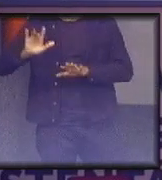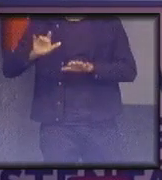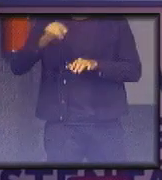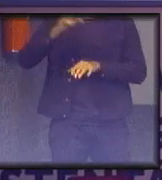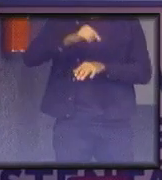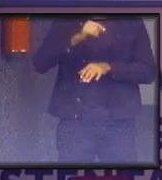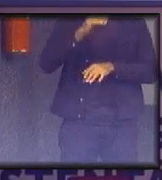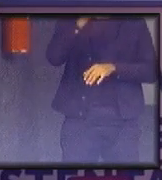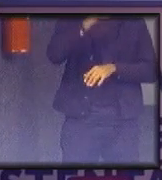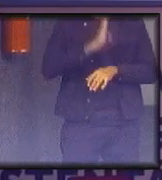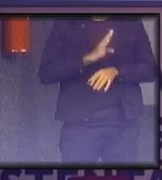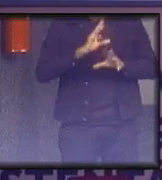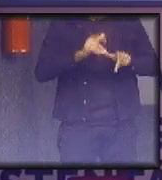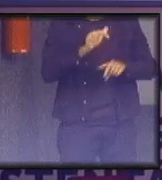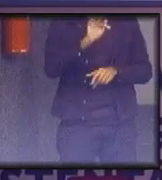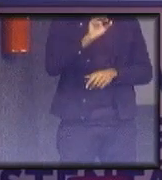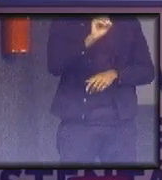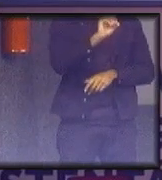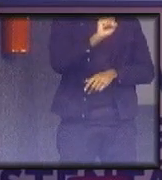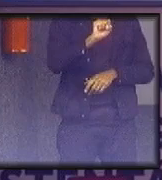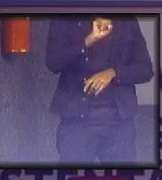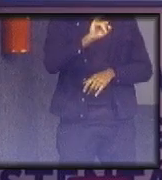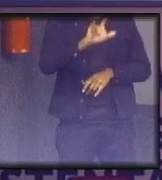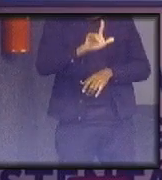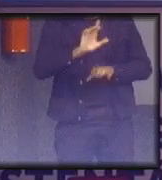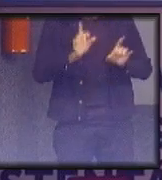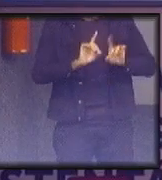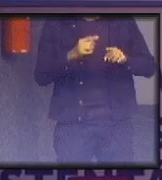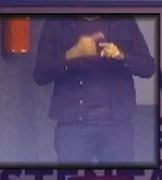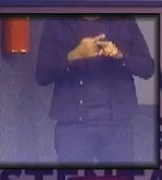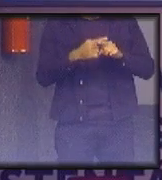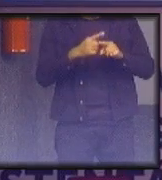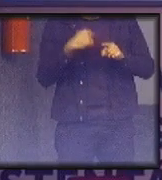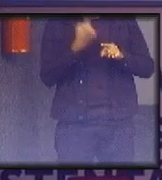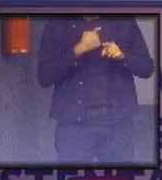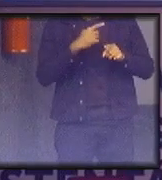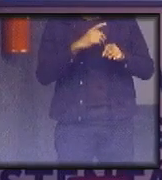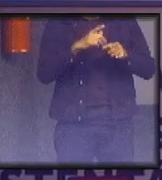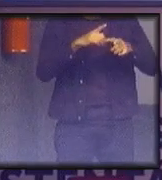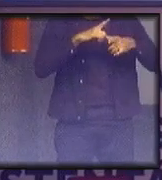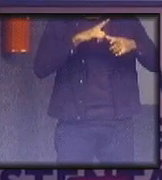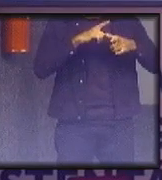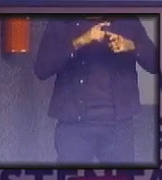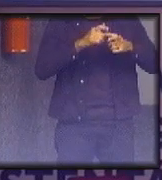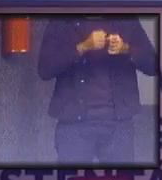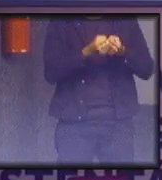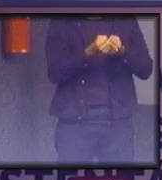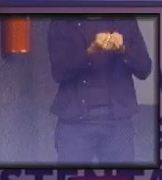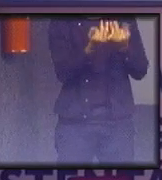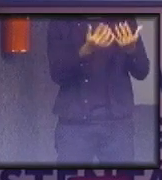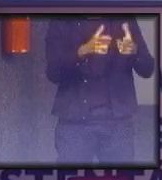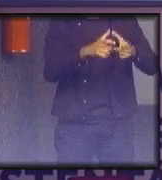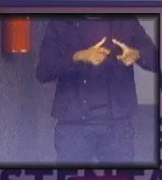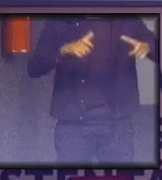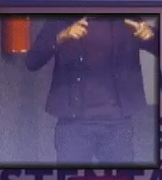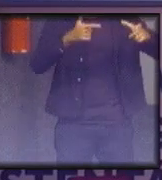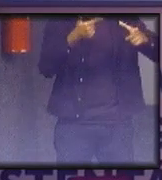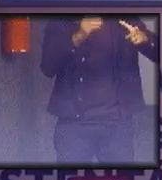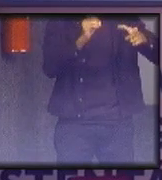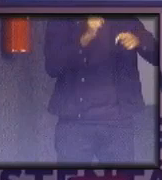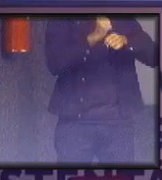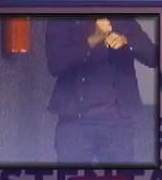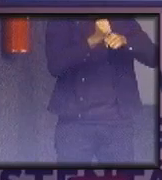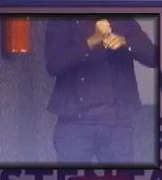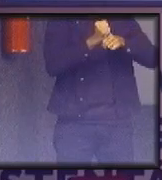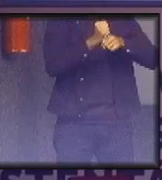energia fóssil, mas, infelizmente, nós aumentamos o percentual de energia fóssil nos últimos 20 anos no Brasil, de